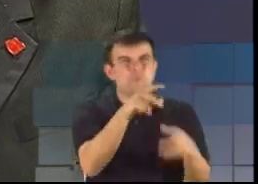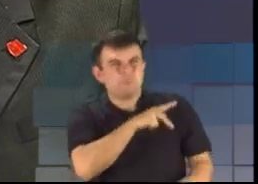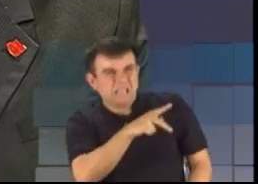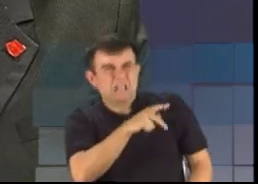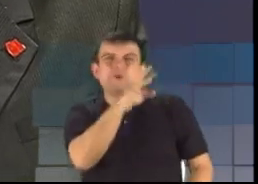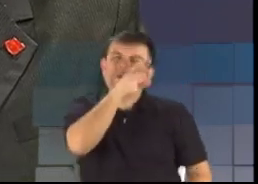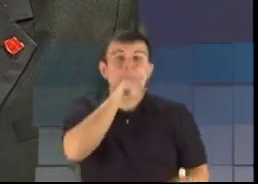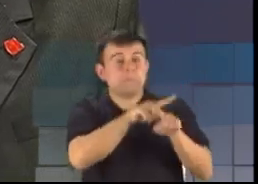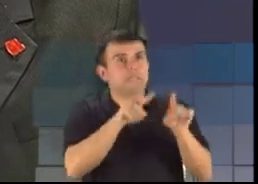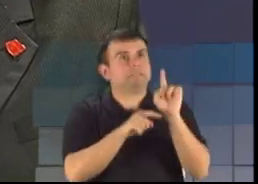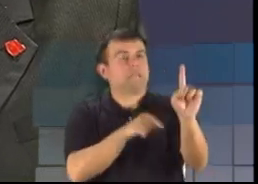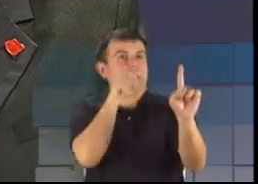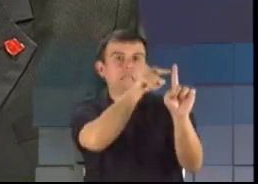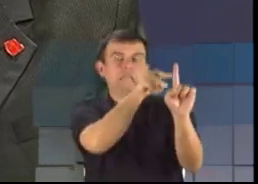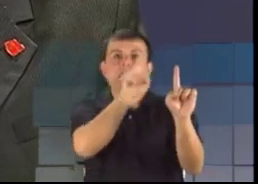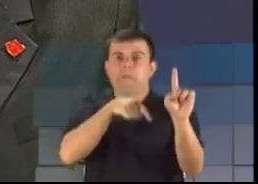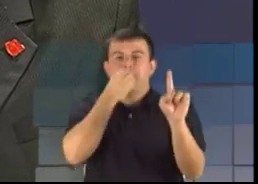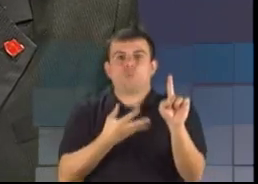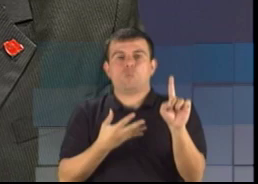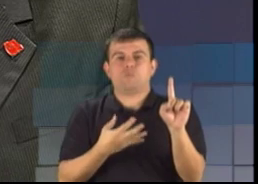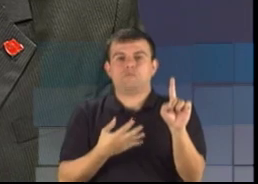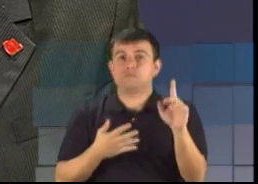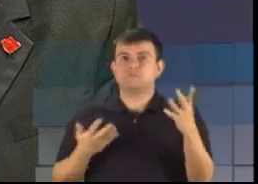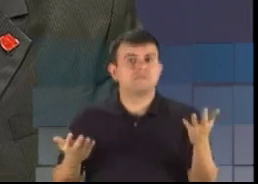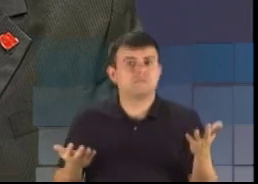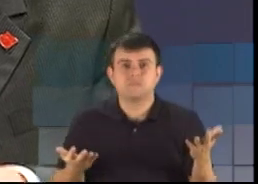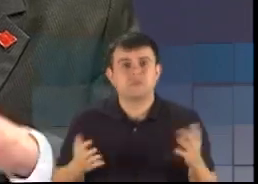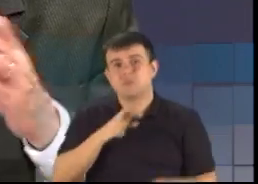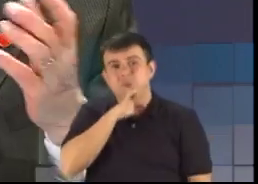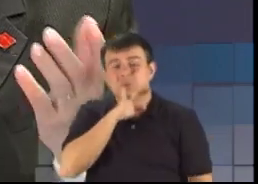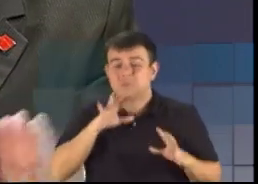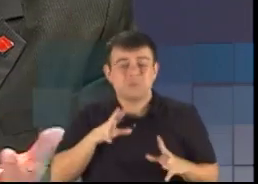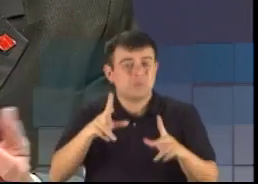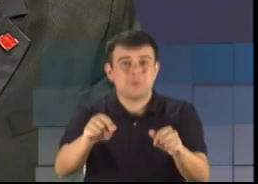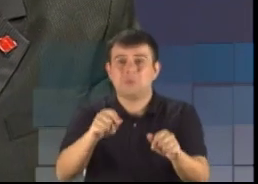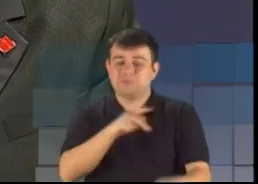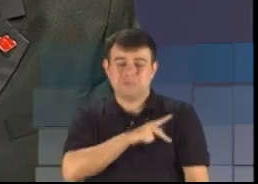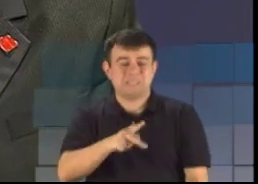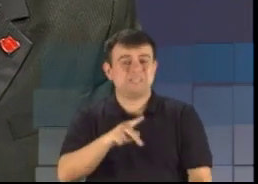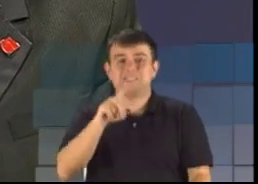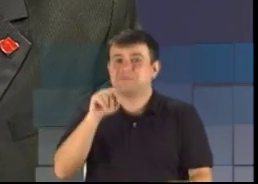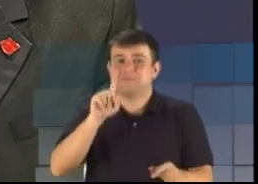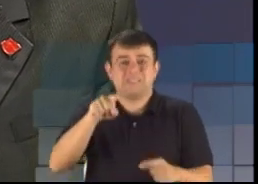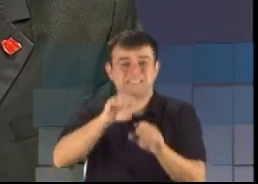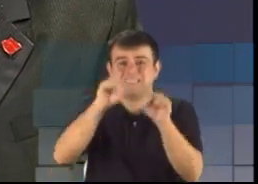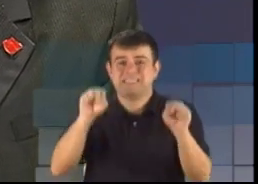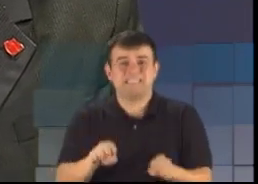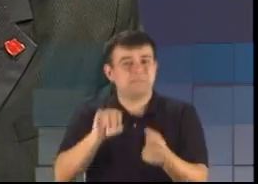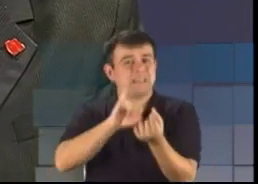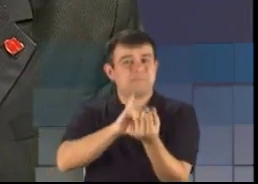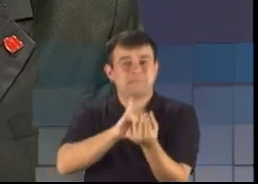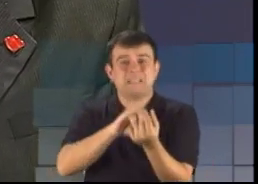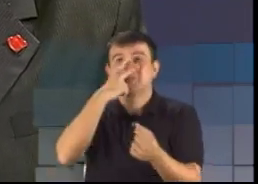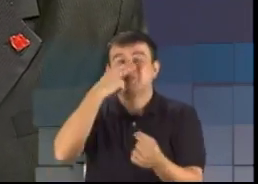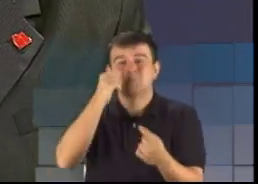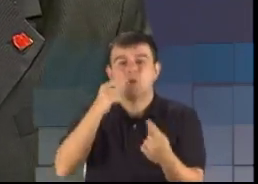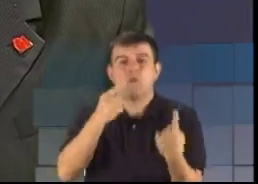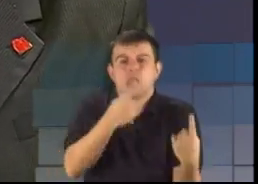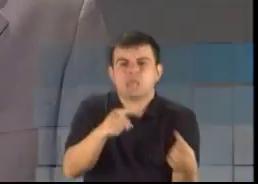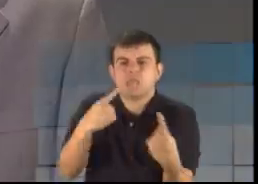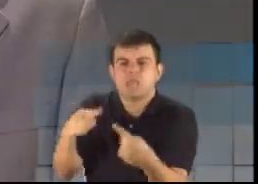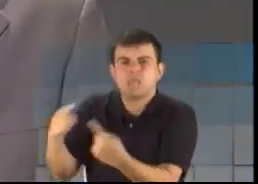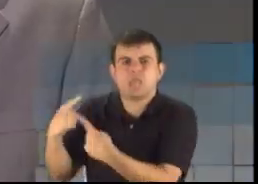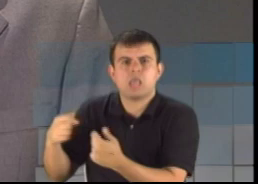são todos os partidos do sistema capitalista que fazem este jogo com os nossos gaúchos.